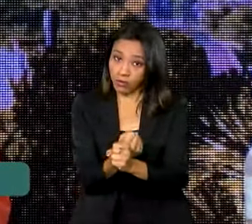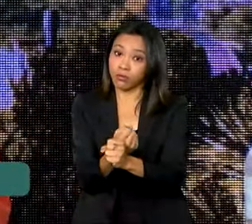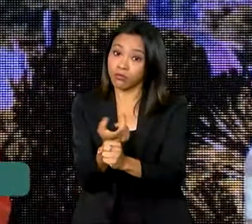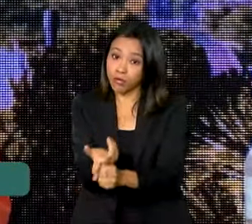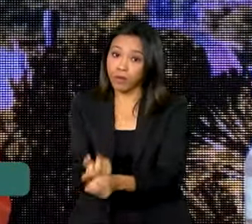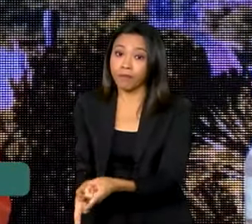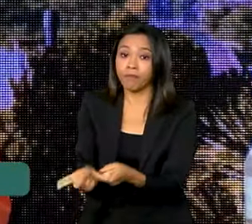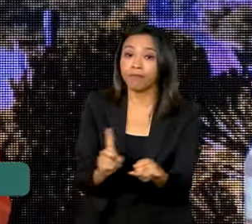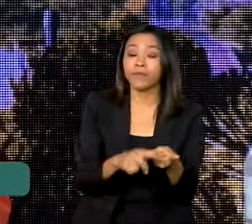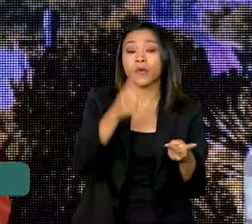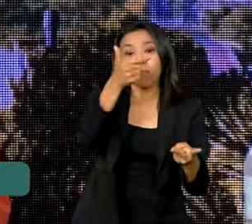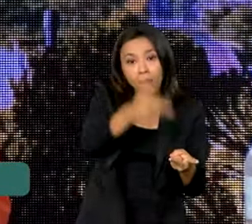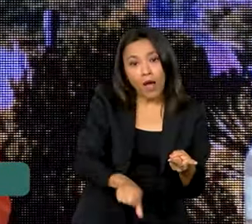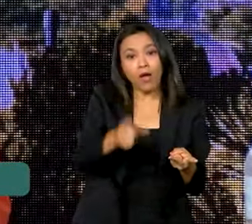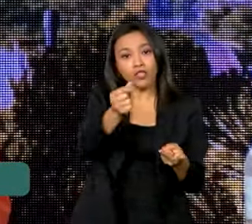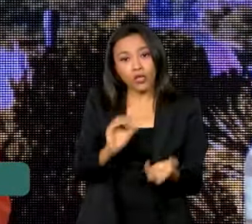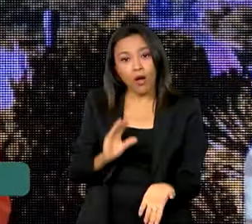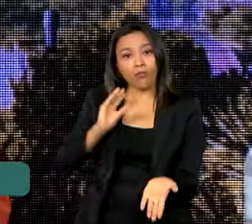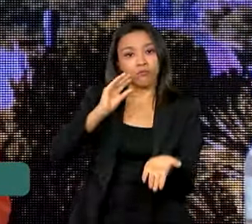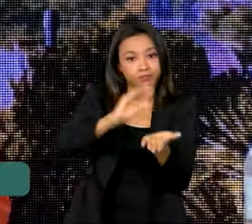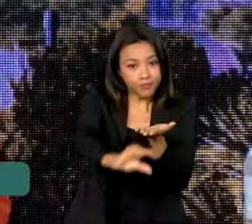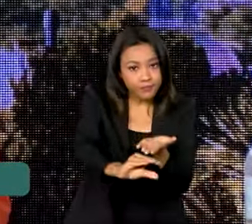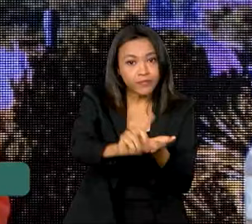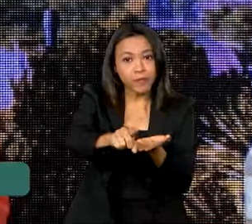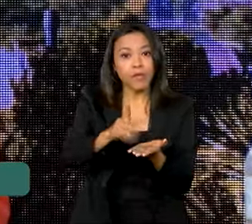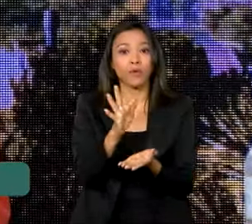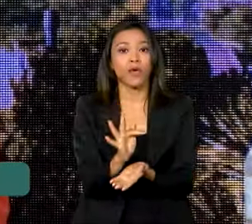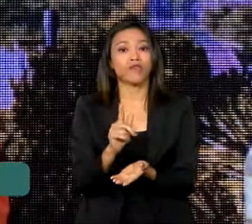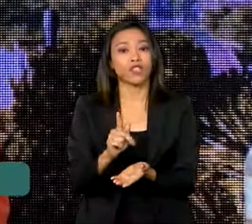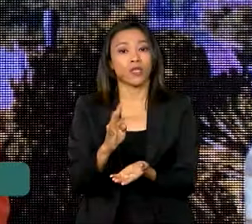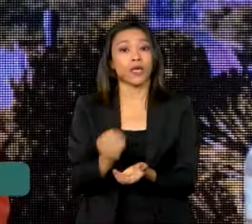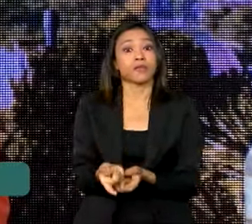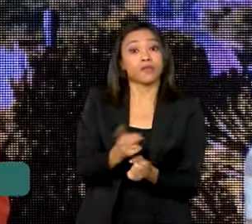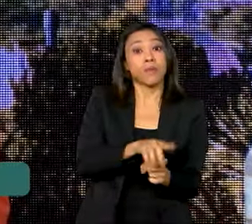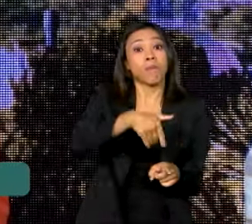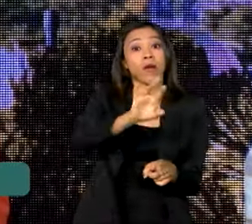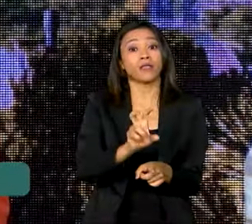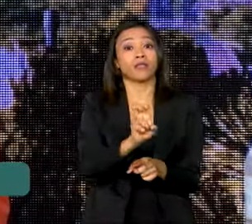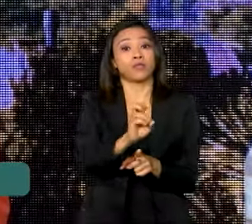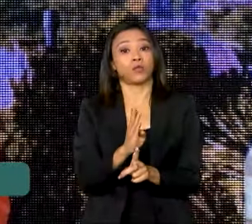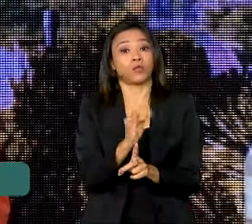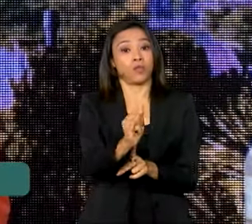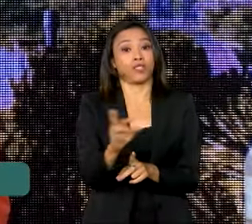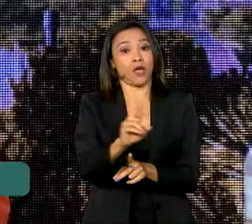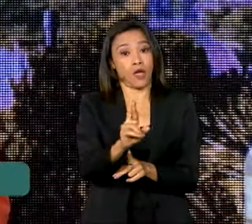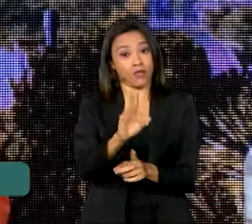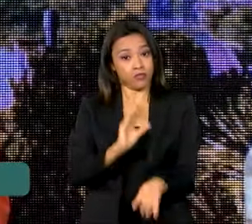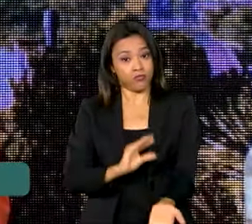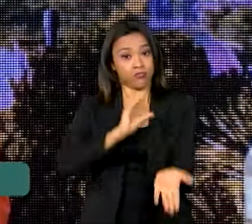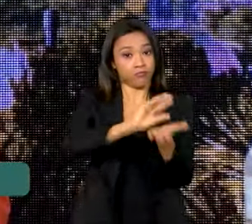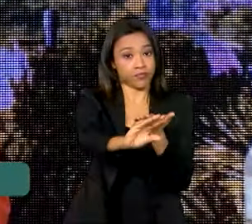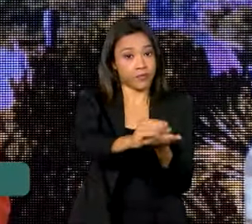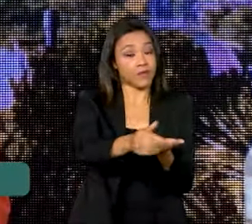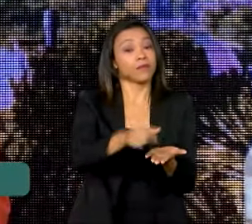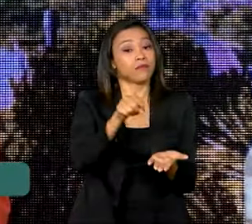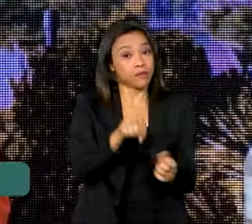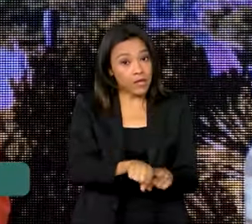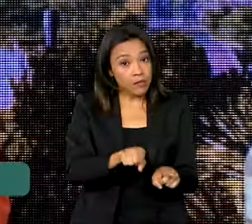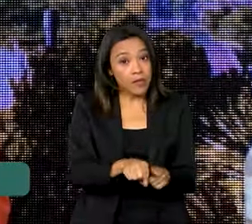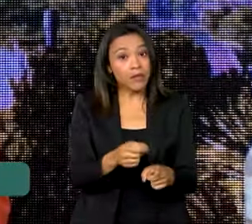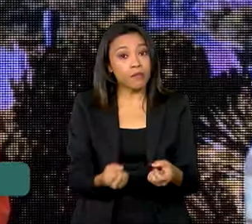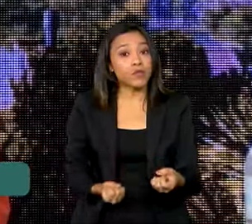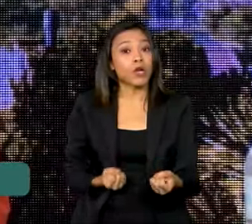que envolvem antecipação do Fundo de Garantia, mais de 5 bilhões de reais entre antecipação de benefícios